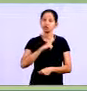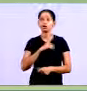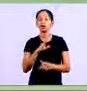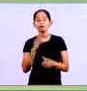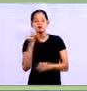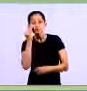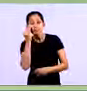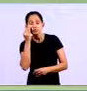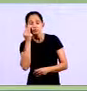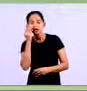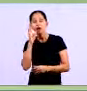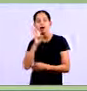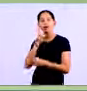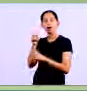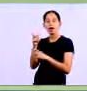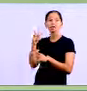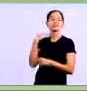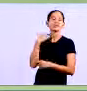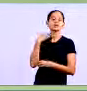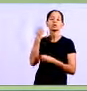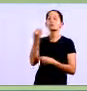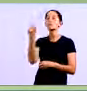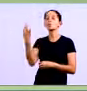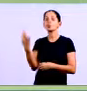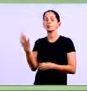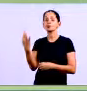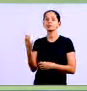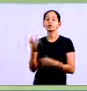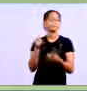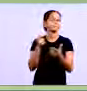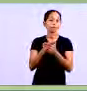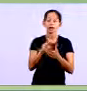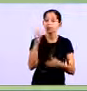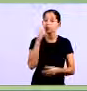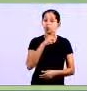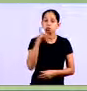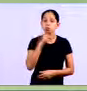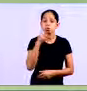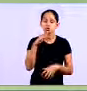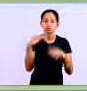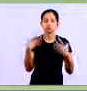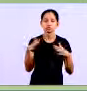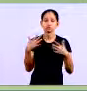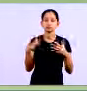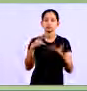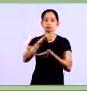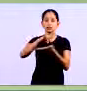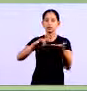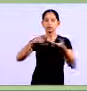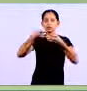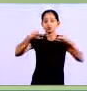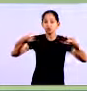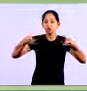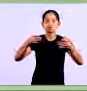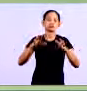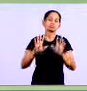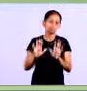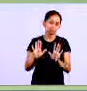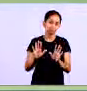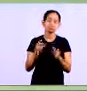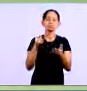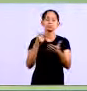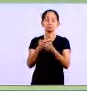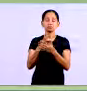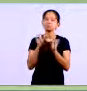á utilizar os recursos encontrados nessas contas pra pagamentos imediatos com a utilização né de cheques você pode simplesmente